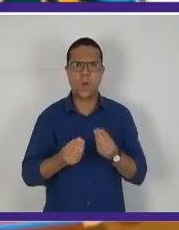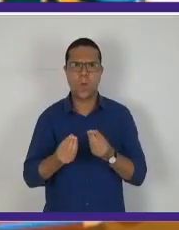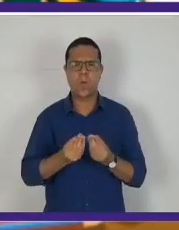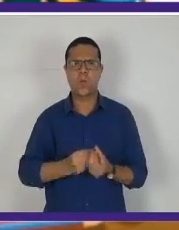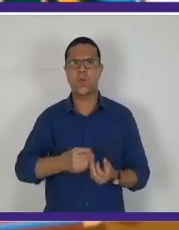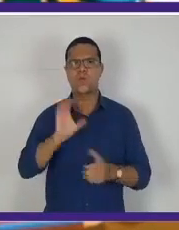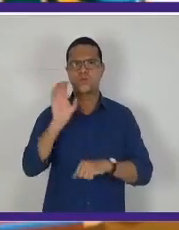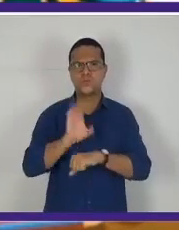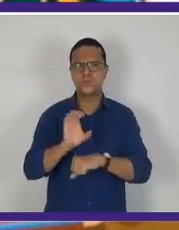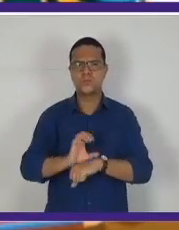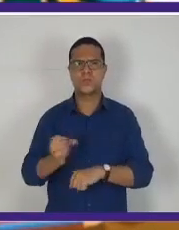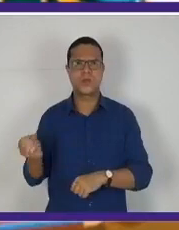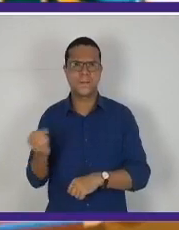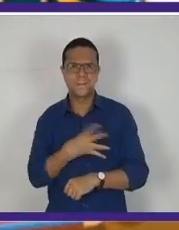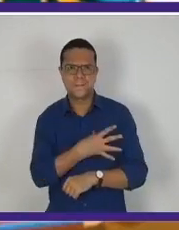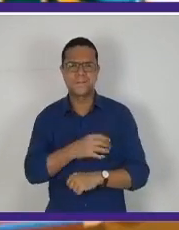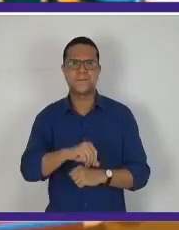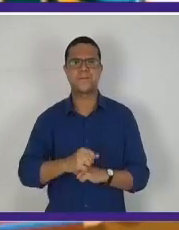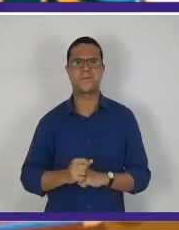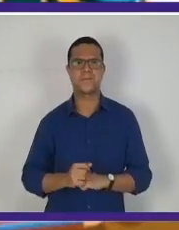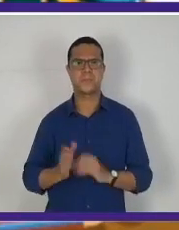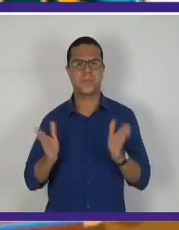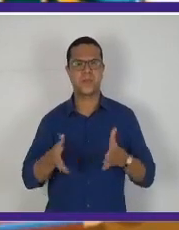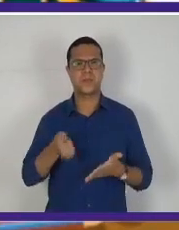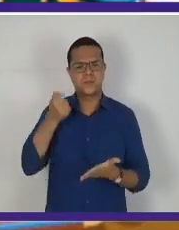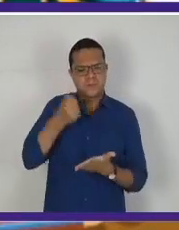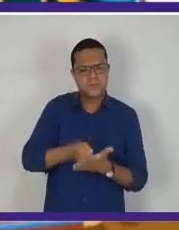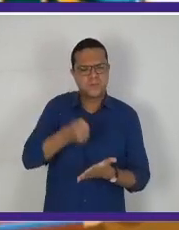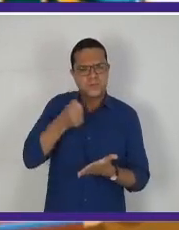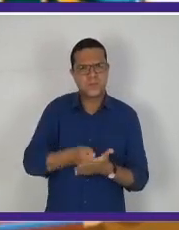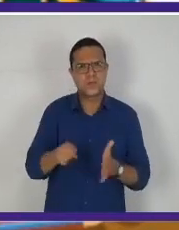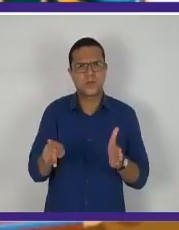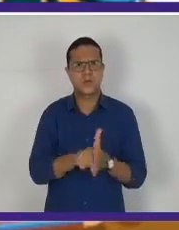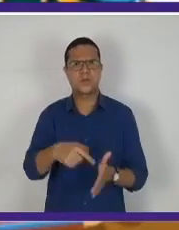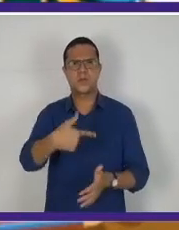como o Estado Novo ou a ditadura varguista.